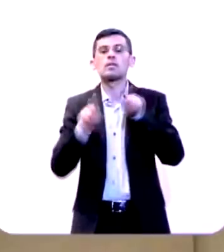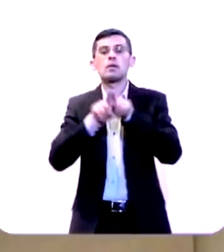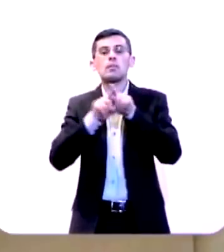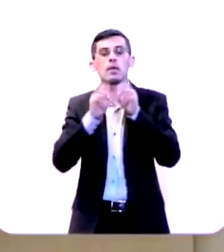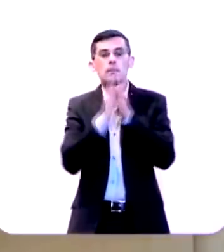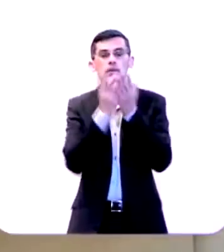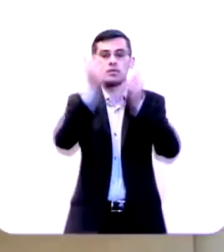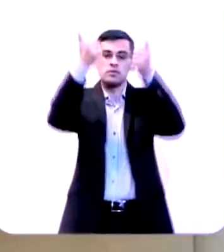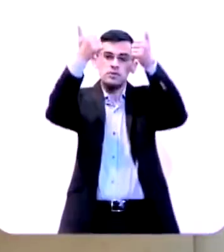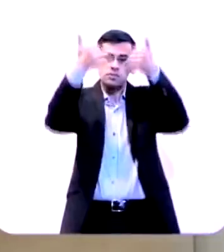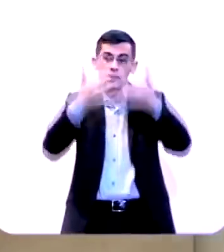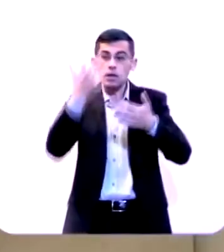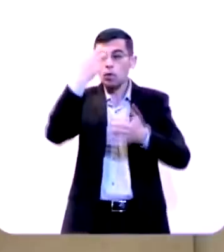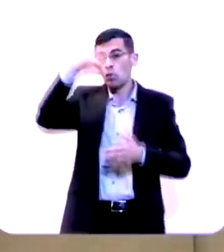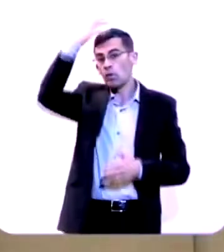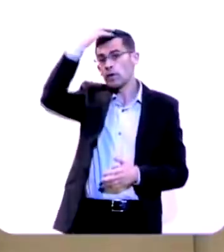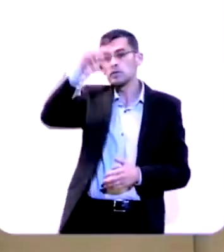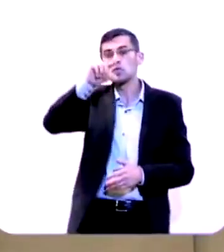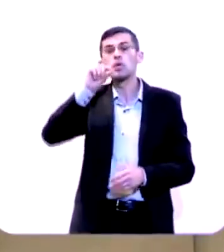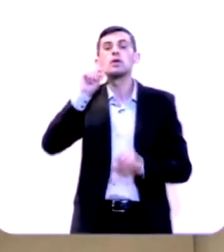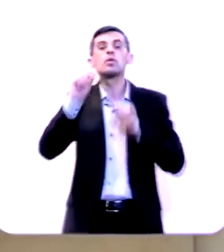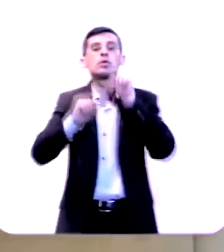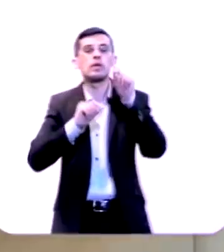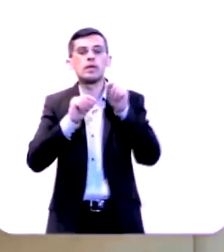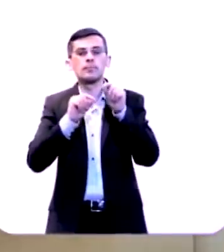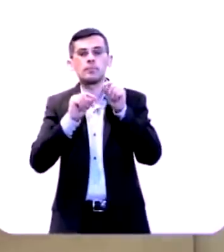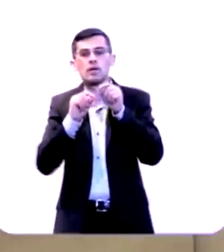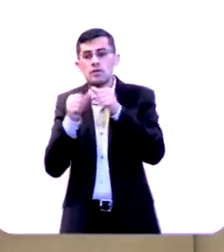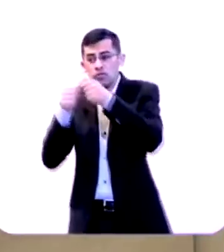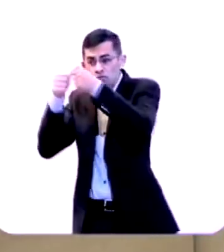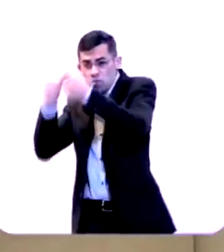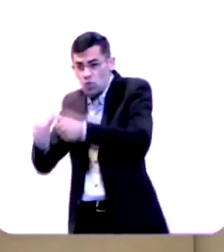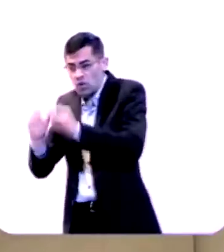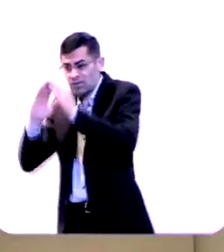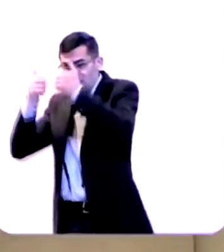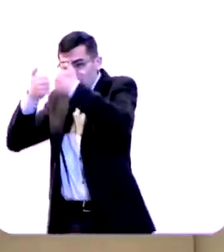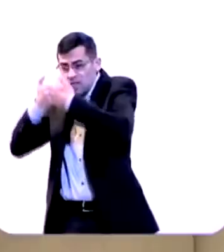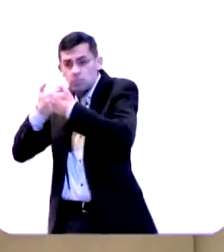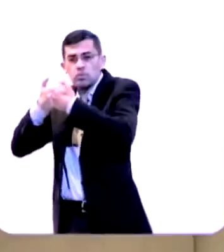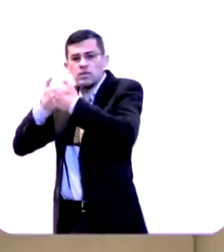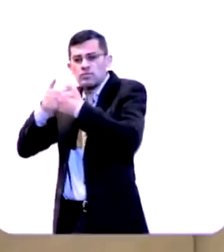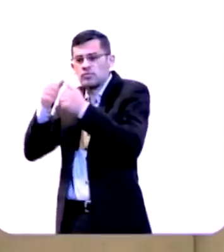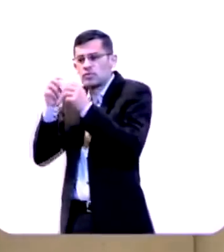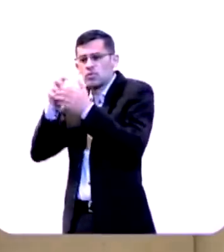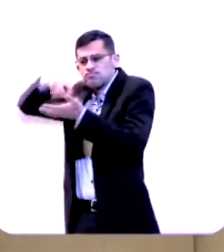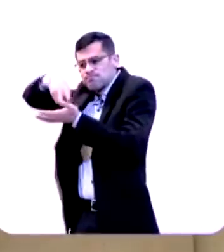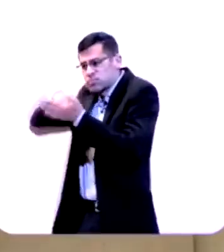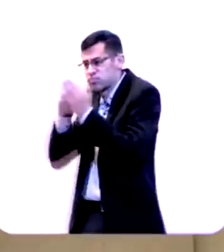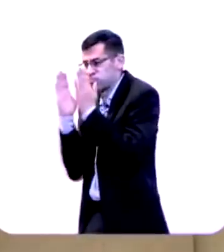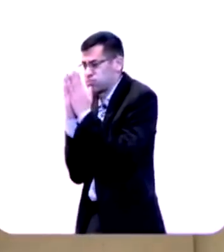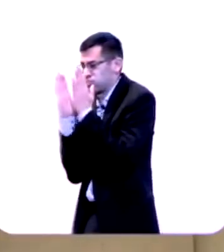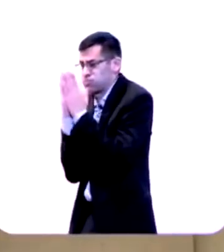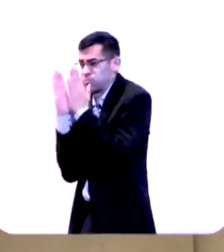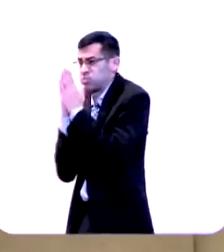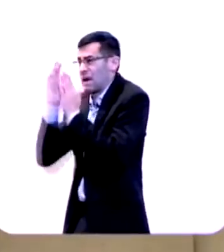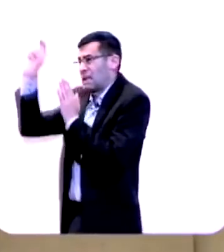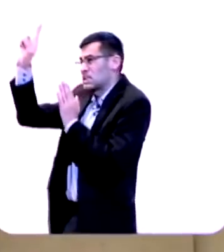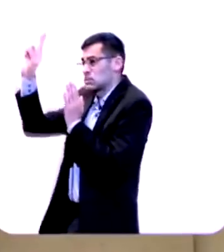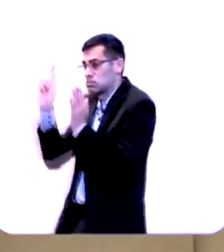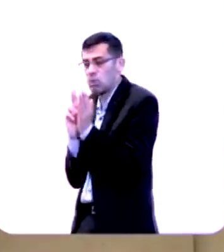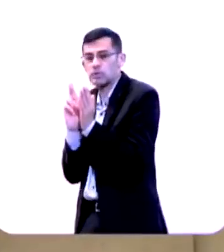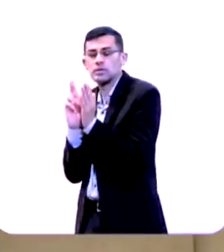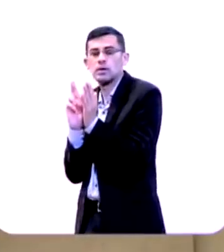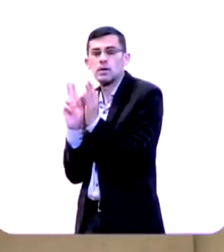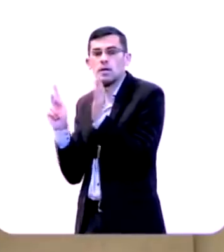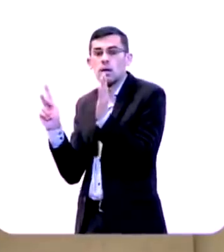diz a Bíblia que o rei decidiu não sair do templo até que pudesse receber uma resposta de Deus que lhe